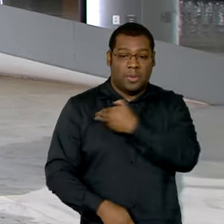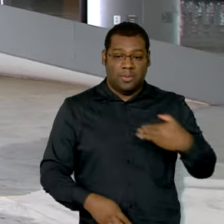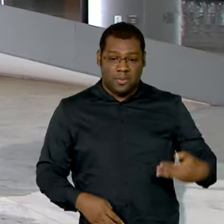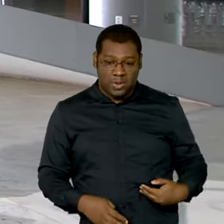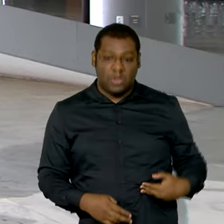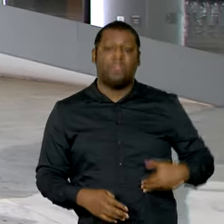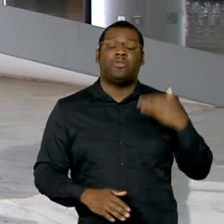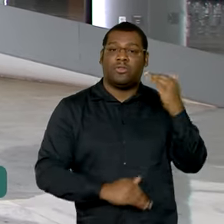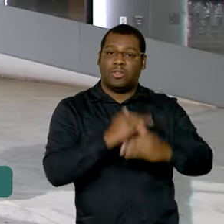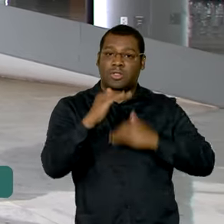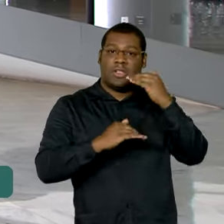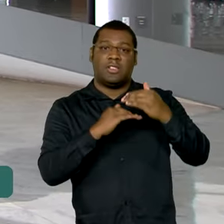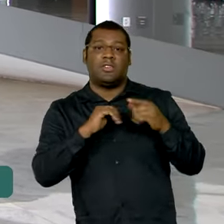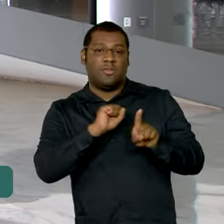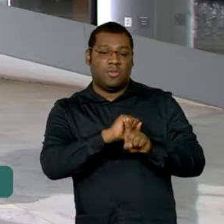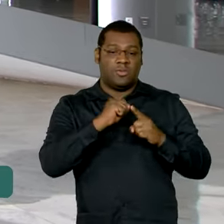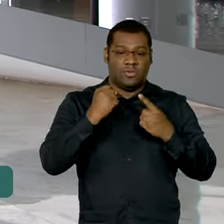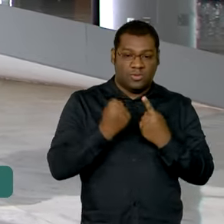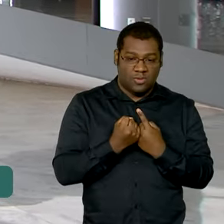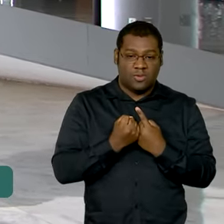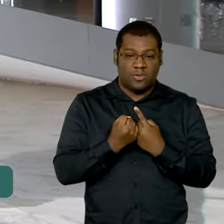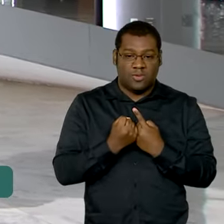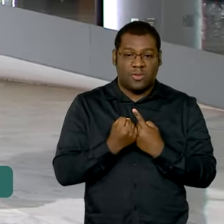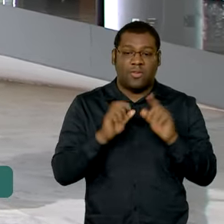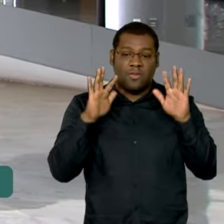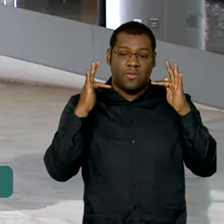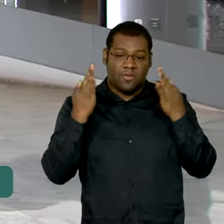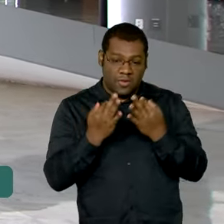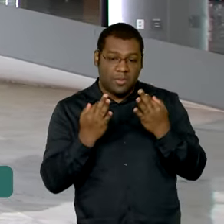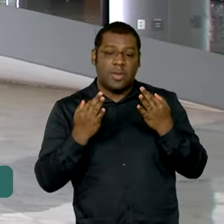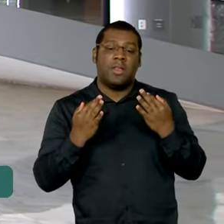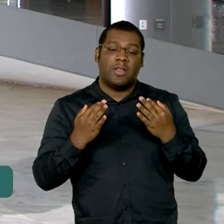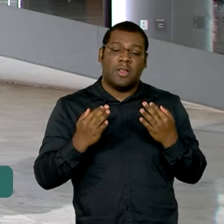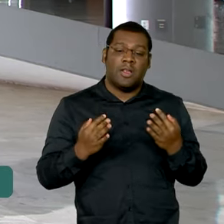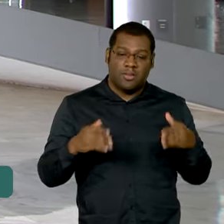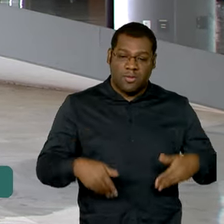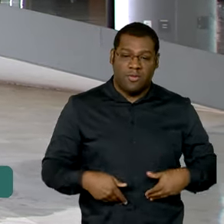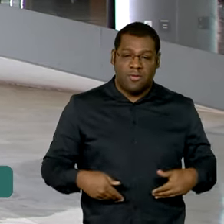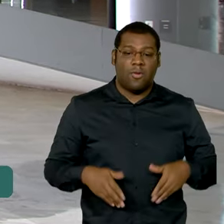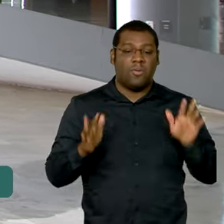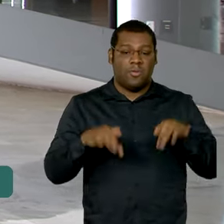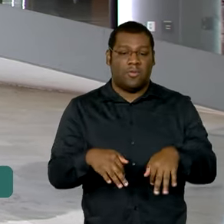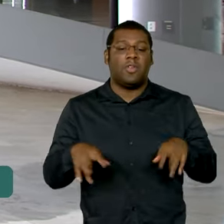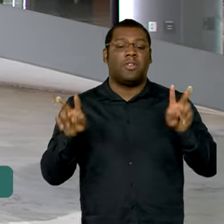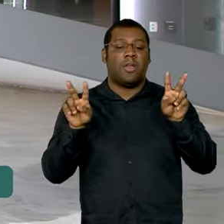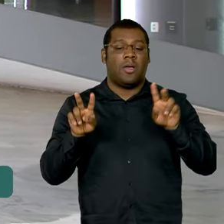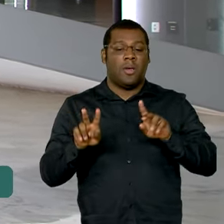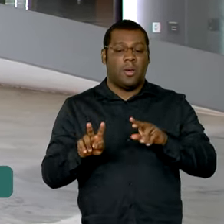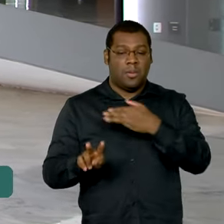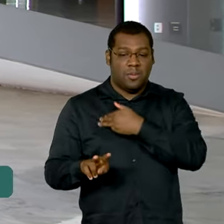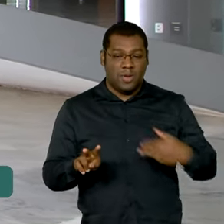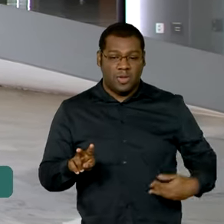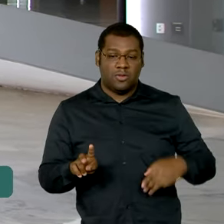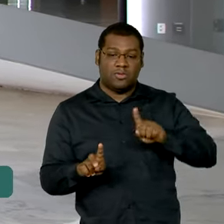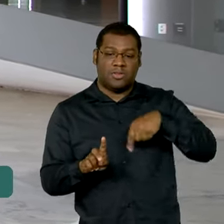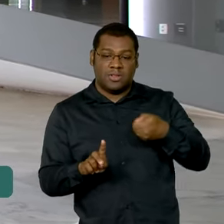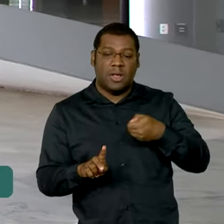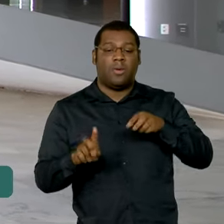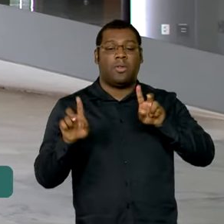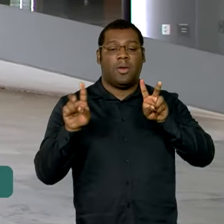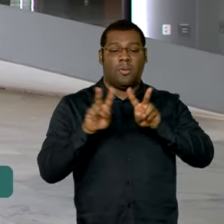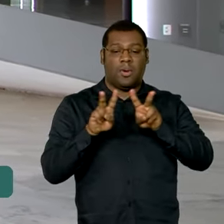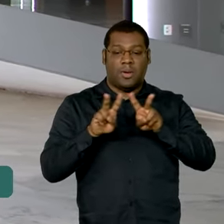Desenvolvimento e Assistência Social, Família e Combate à Fome, Wellington Dias. Depois, ele vai participar de uma reunião virtual,